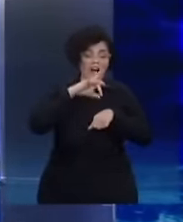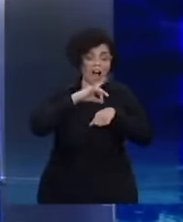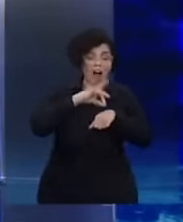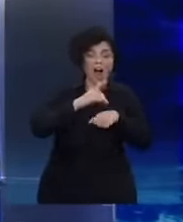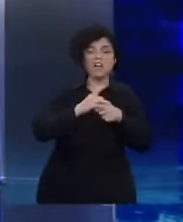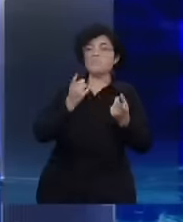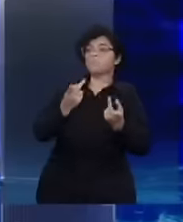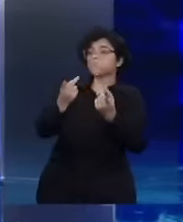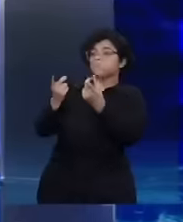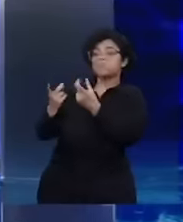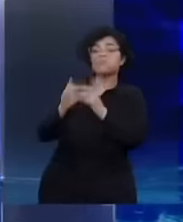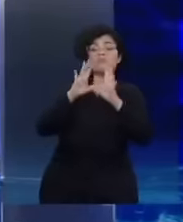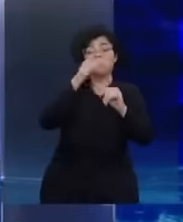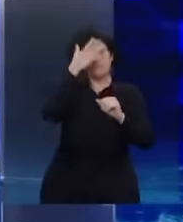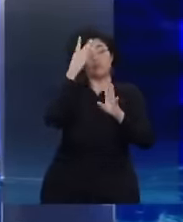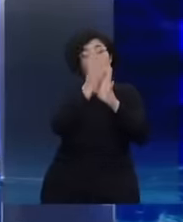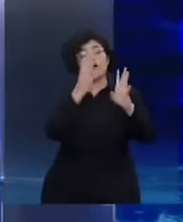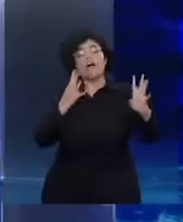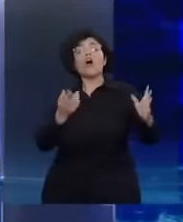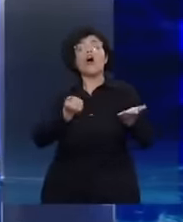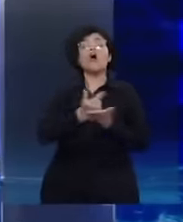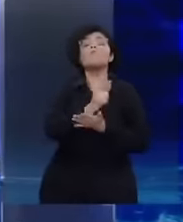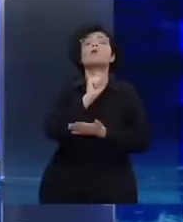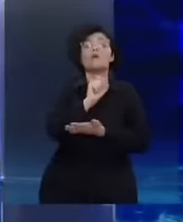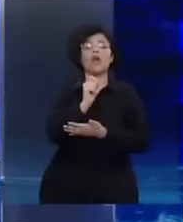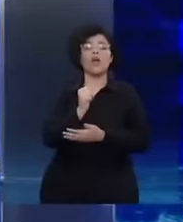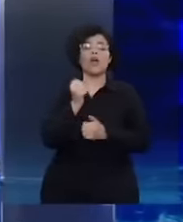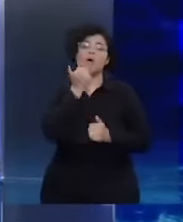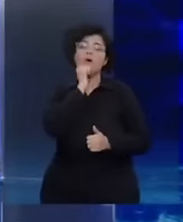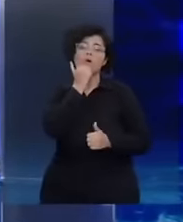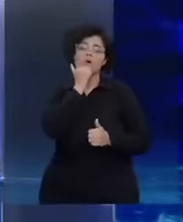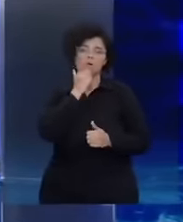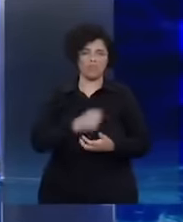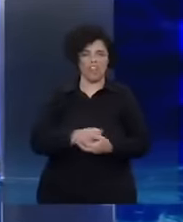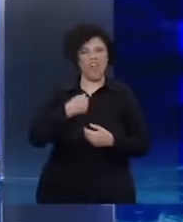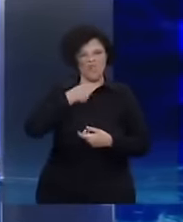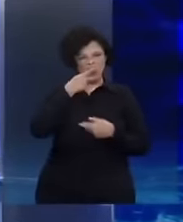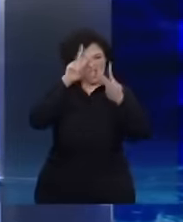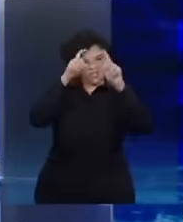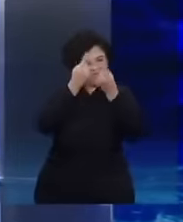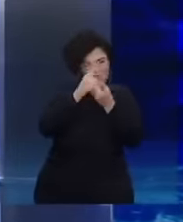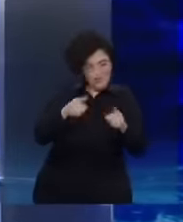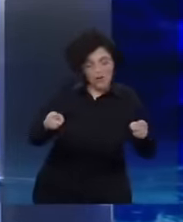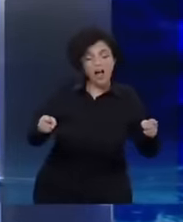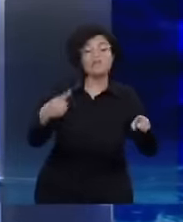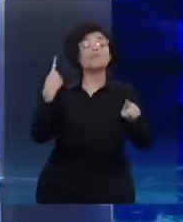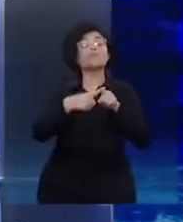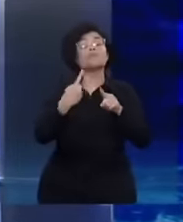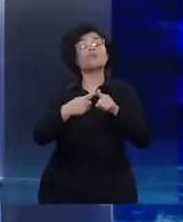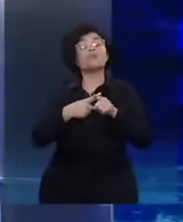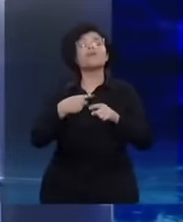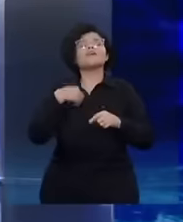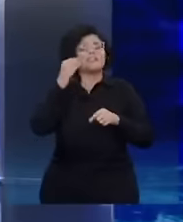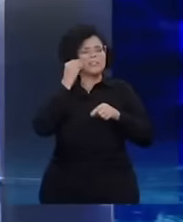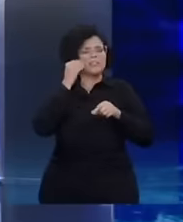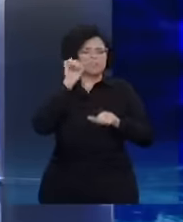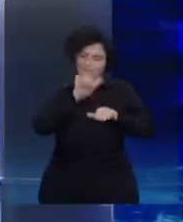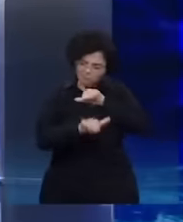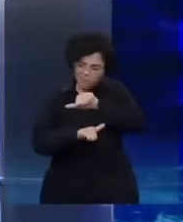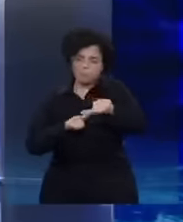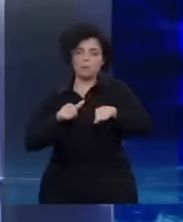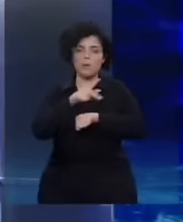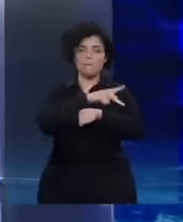mundo, as pessoas estão na fila do osso. E quando eu falo do churrasco, é porque nós vamos voltar a consertar esse país